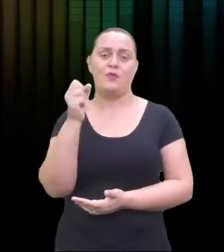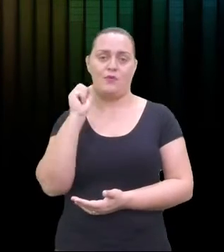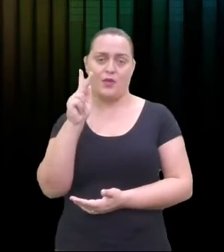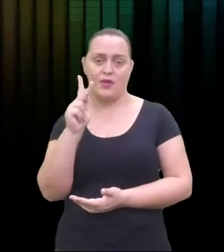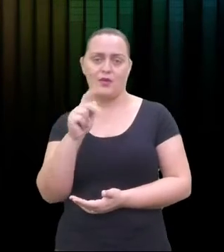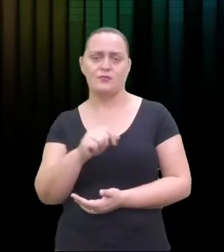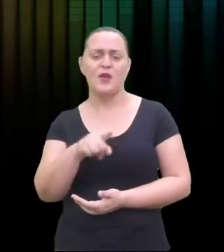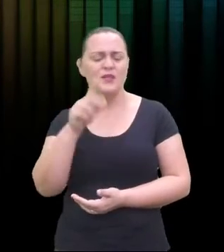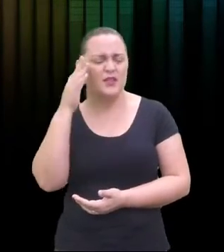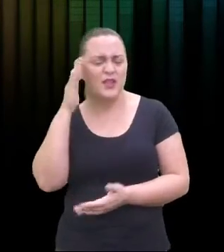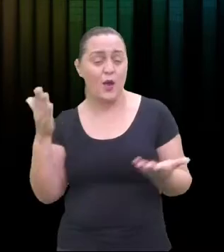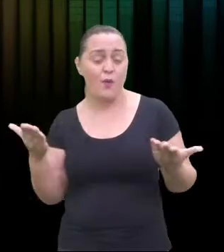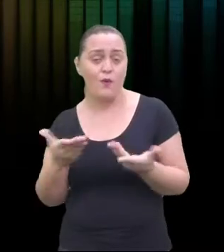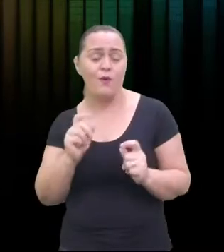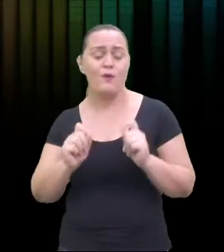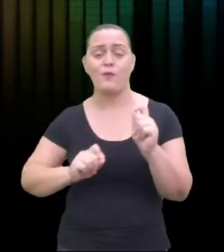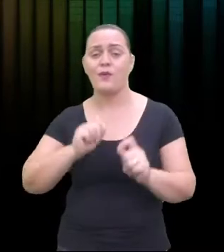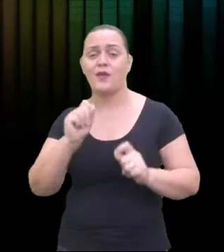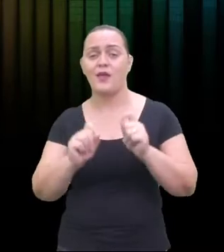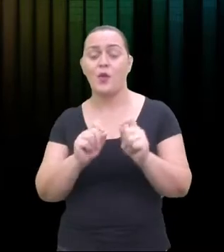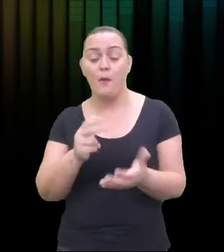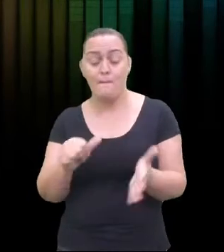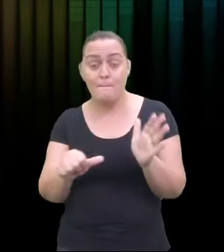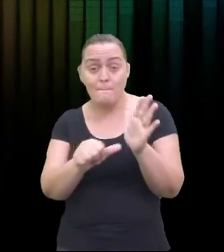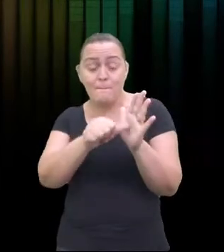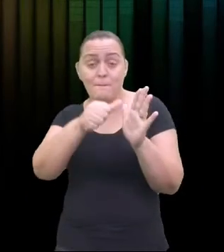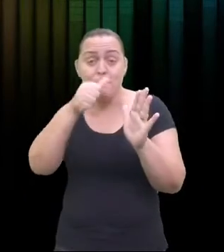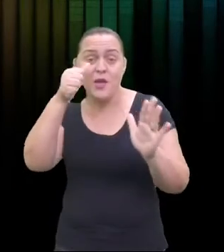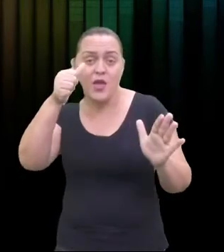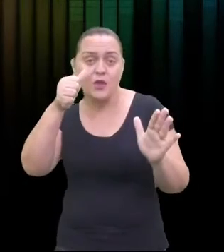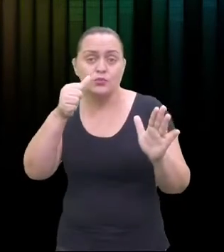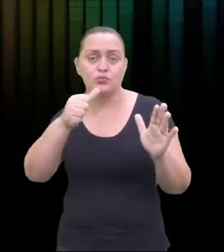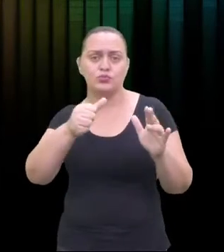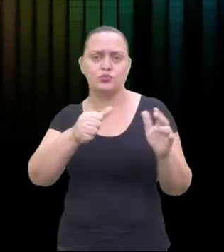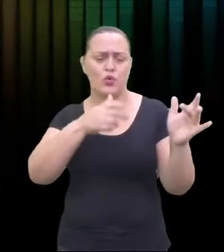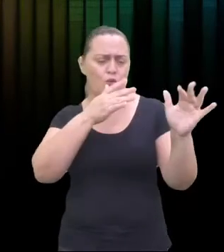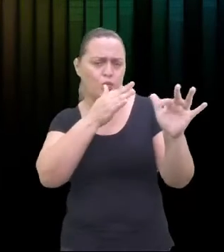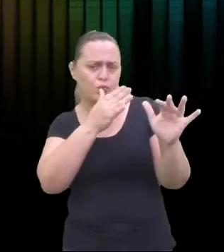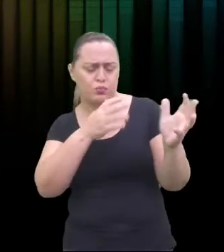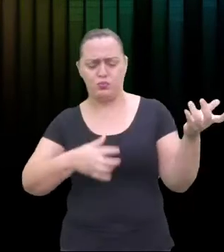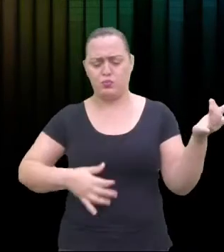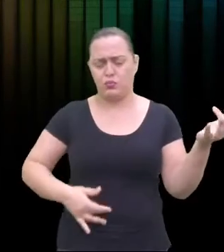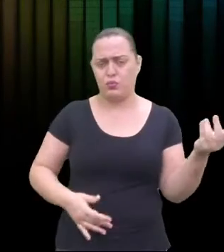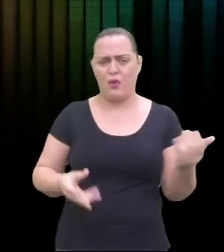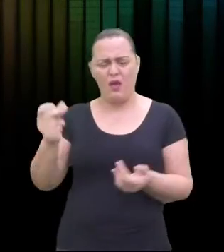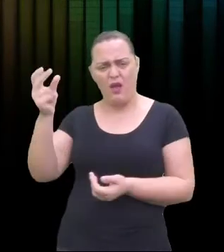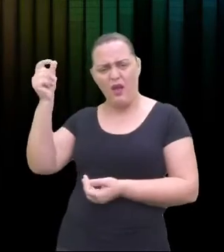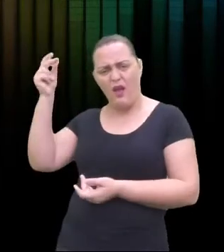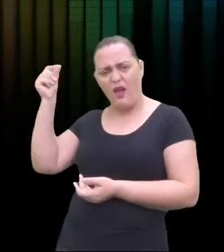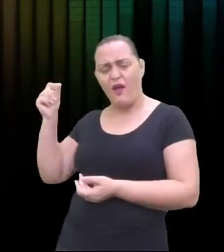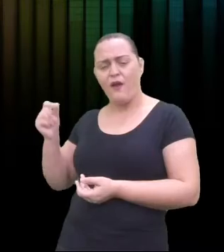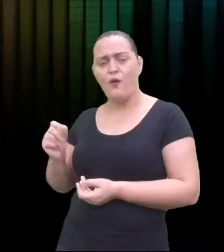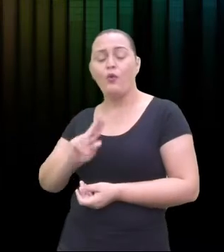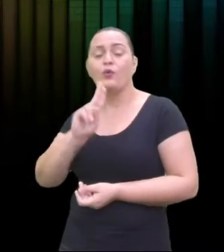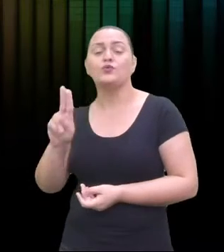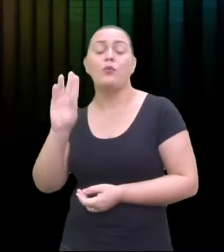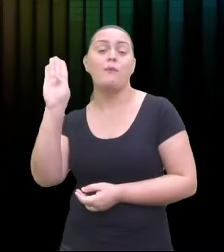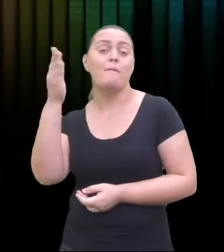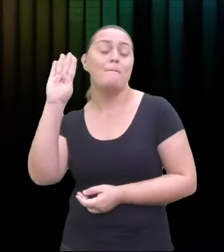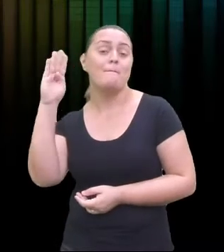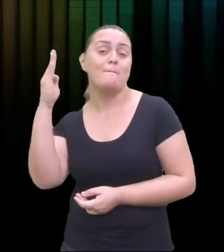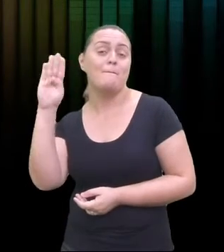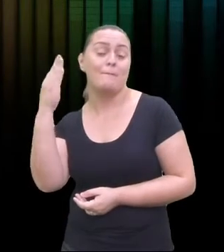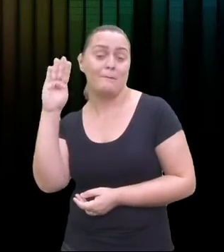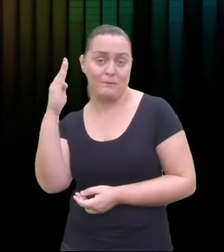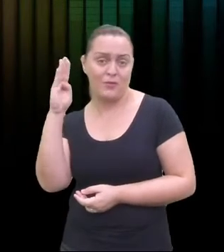feitos de madeira. E hoje ainda existem muitos instrumentos de madeira. Alguns artistas dão preferência a esses instrumentos de madeira.